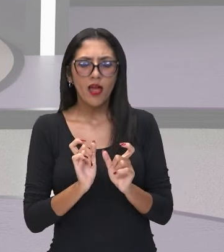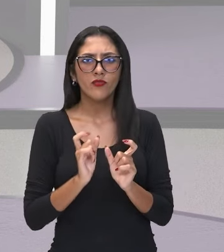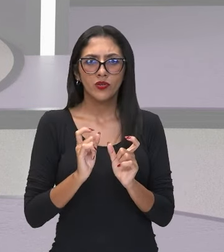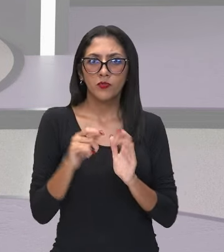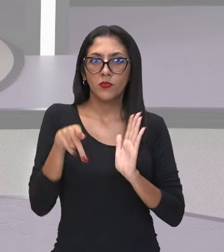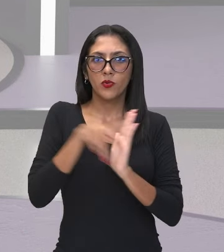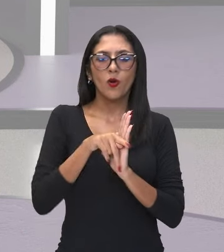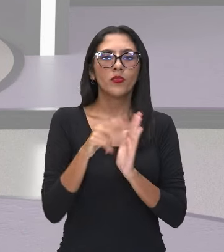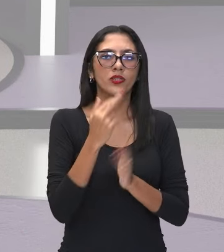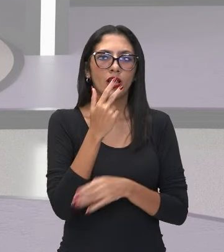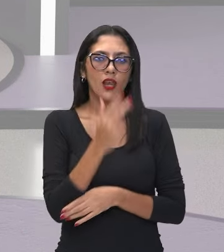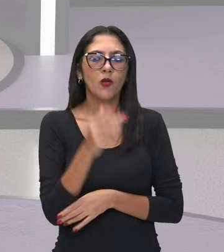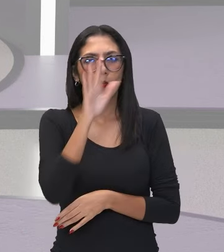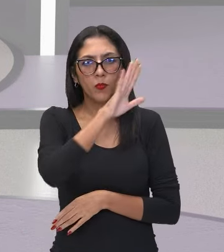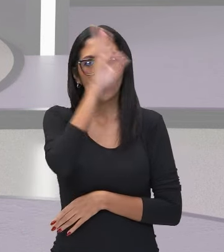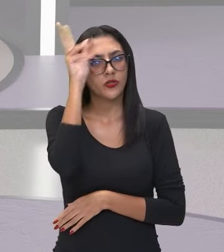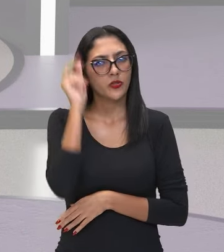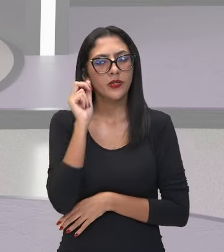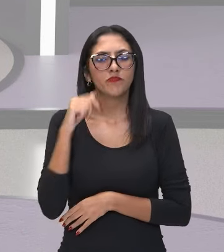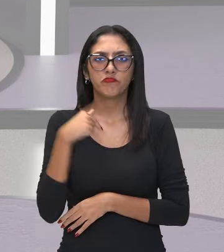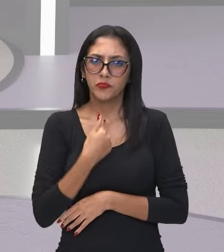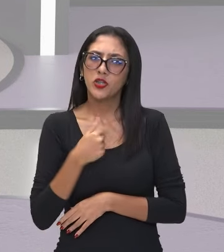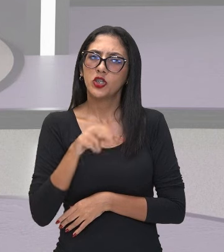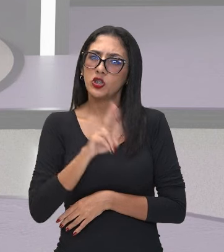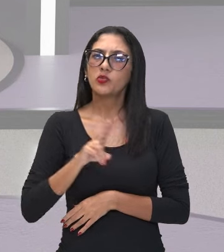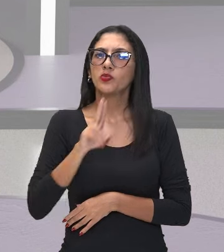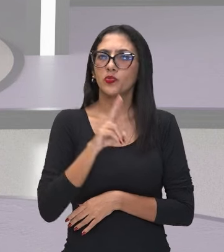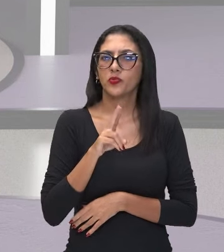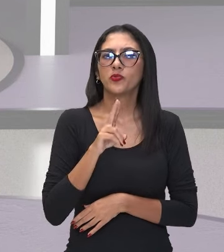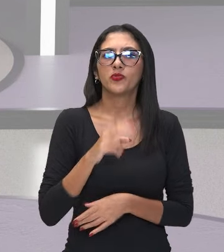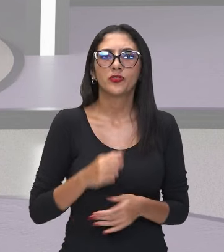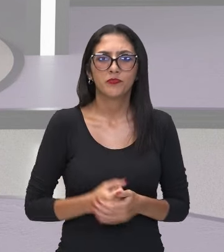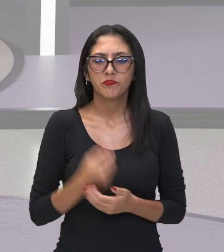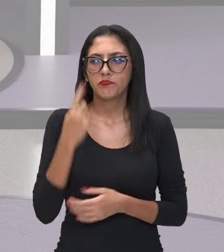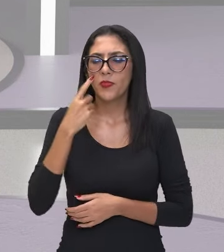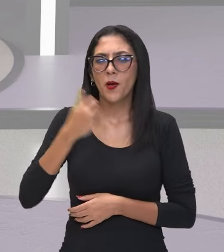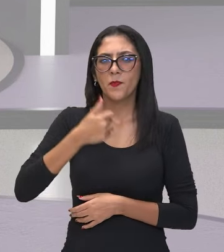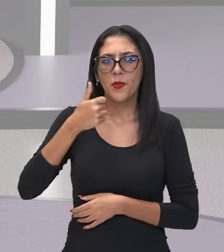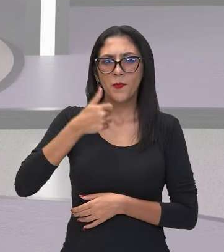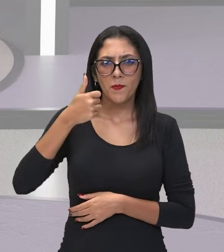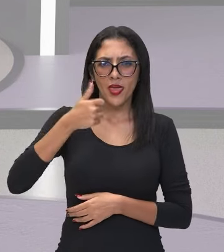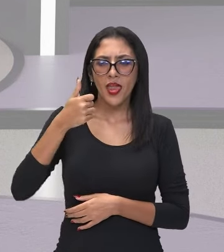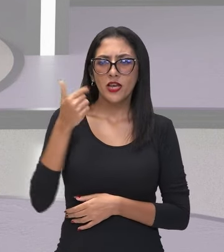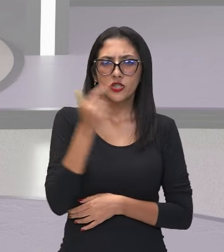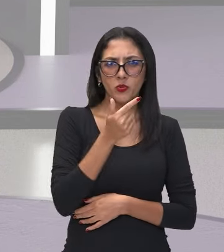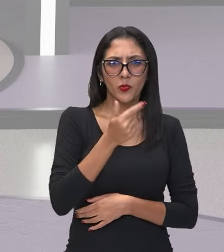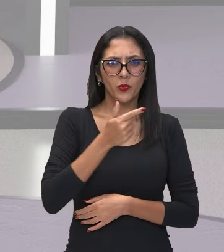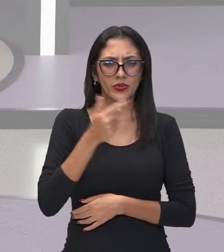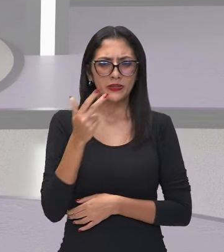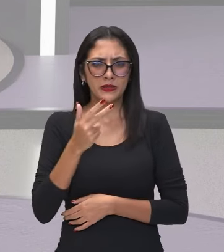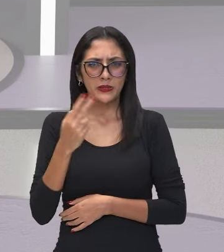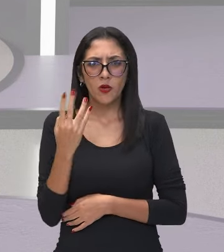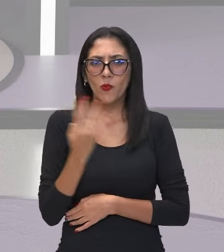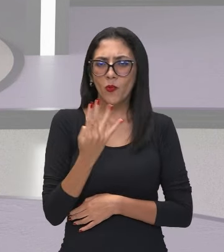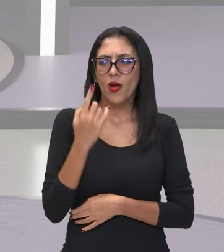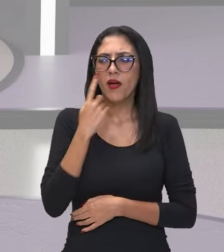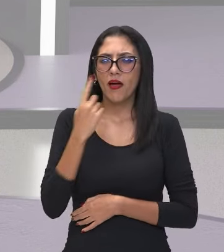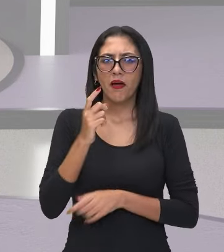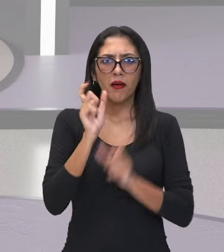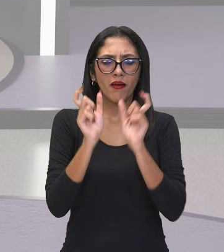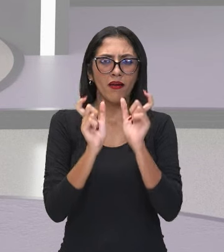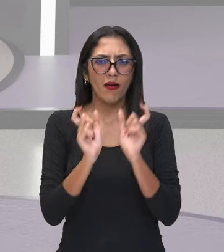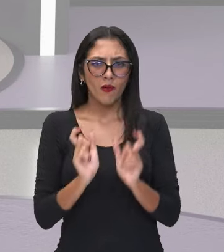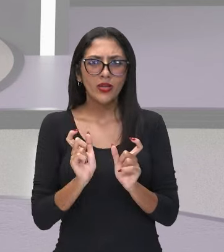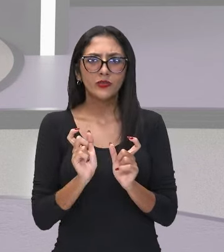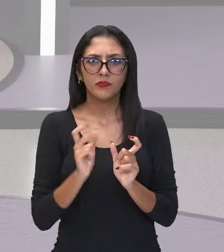corriqueiramente nós falamos. Aí nós temos o acho é bom, chibata, até o tucupi, de bubuia e